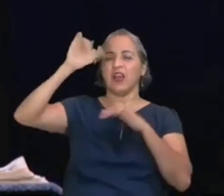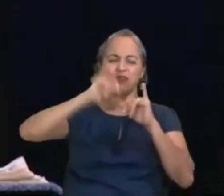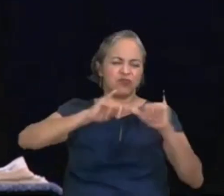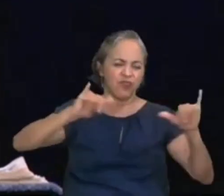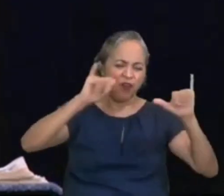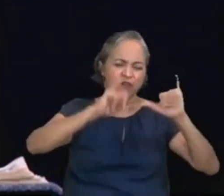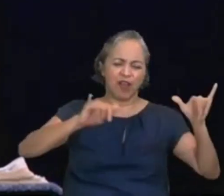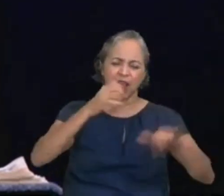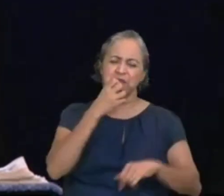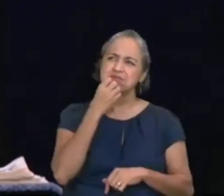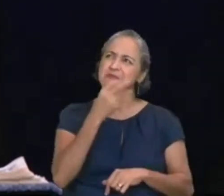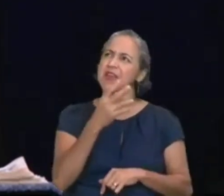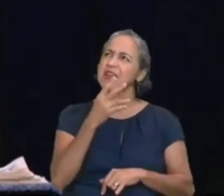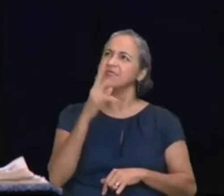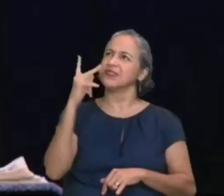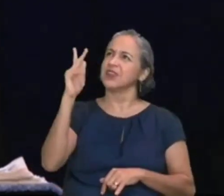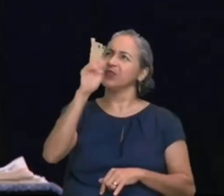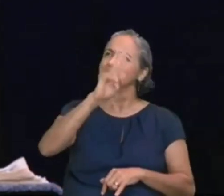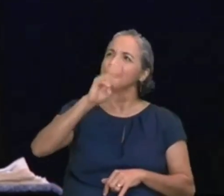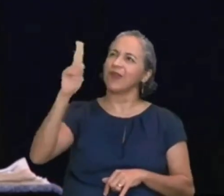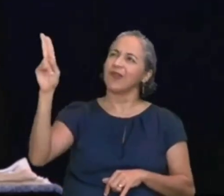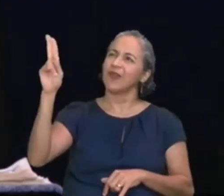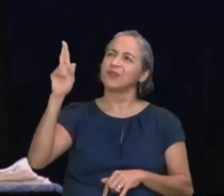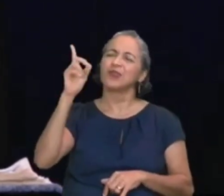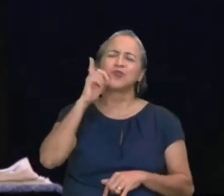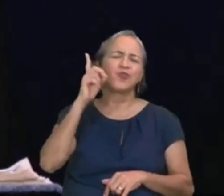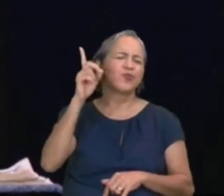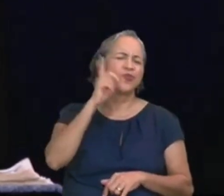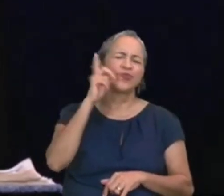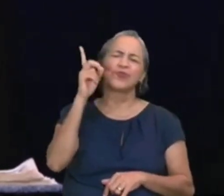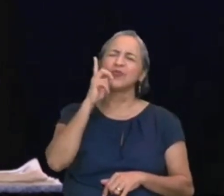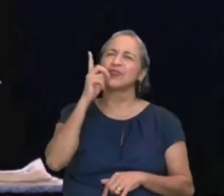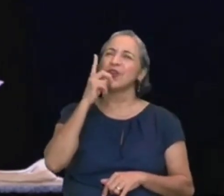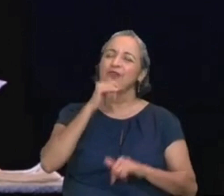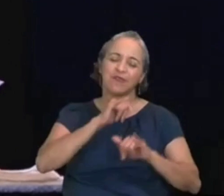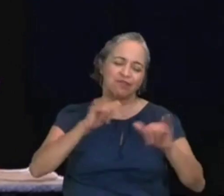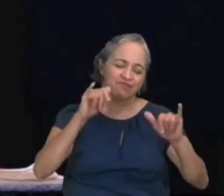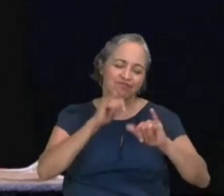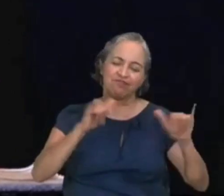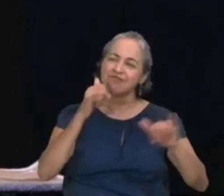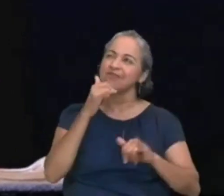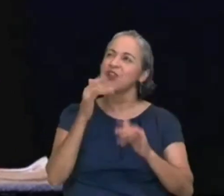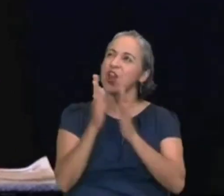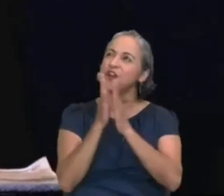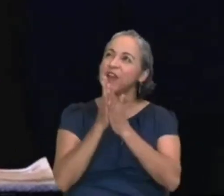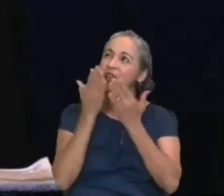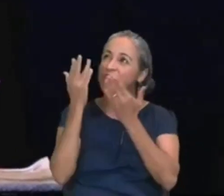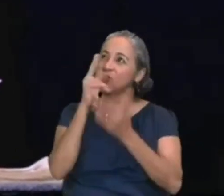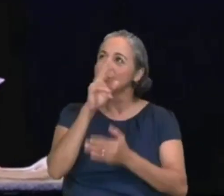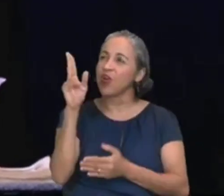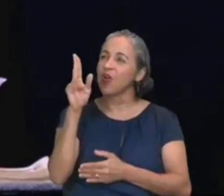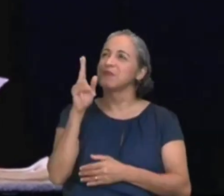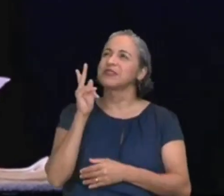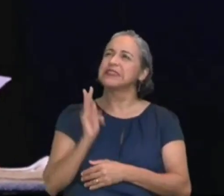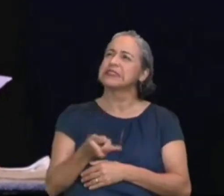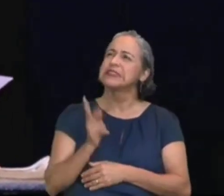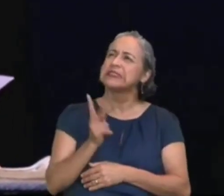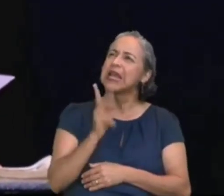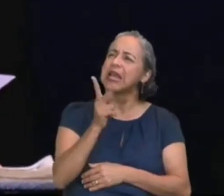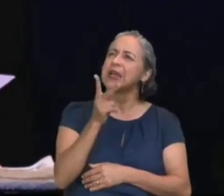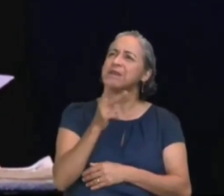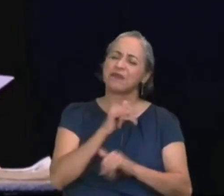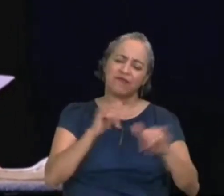nome, para todos sempre, todos os dias, todos bendirei, e louvarei o teu nome, para todos sempre,